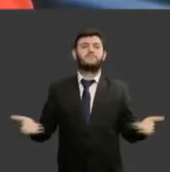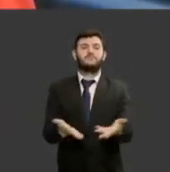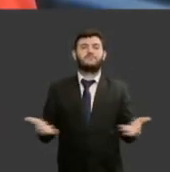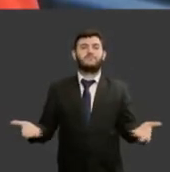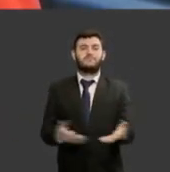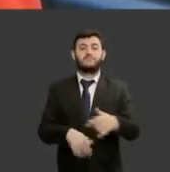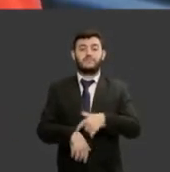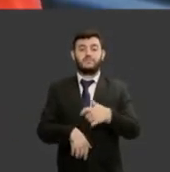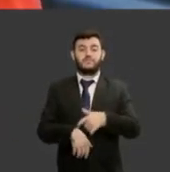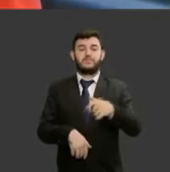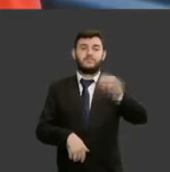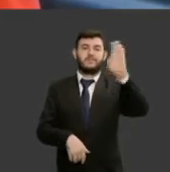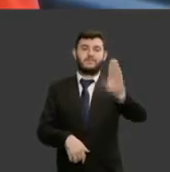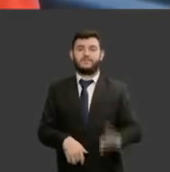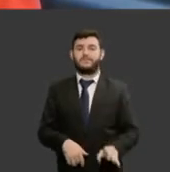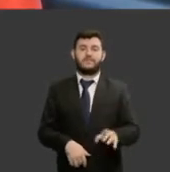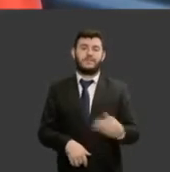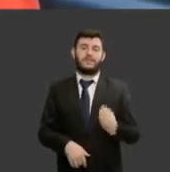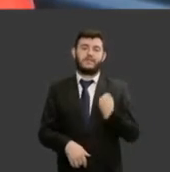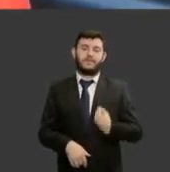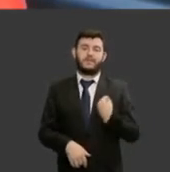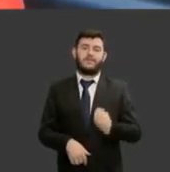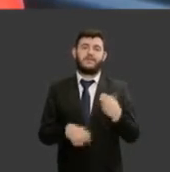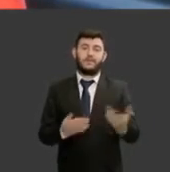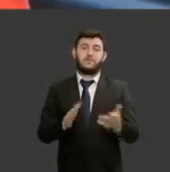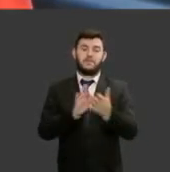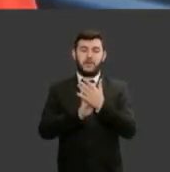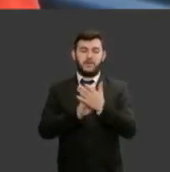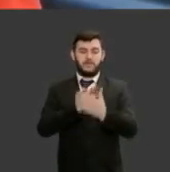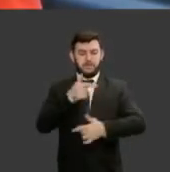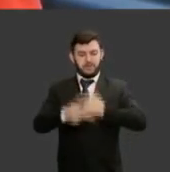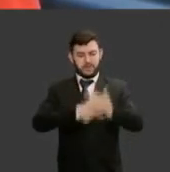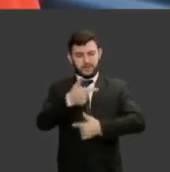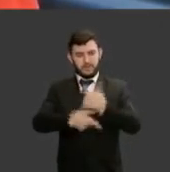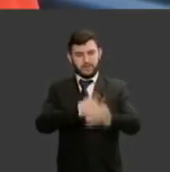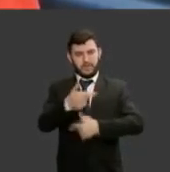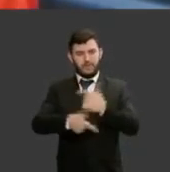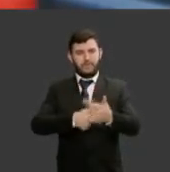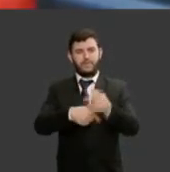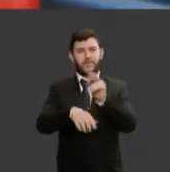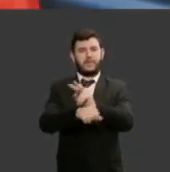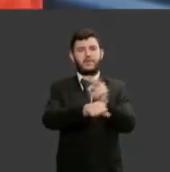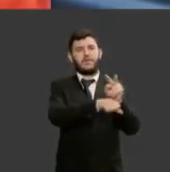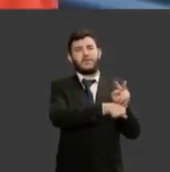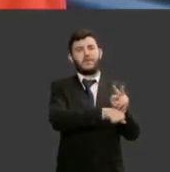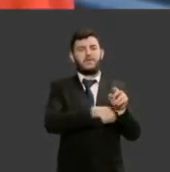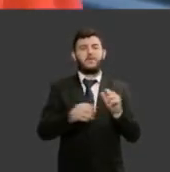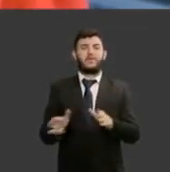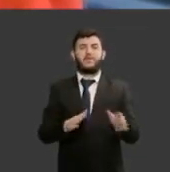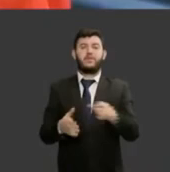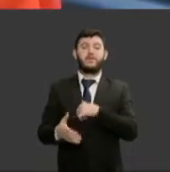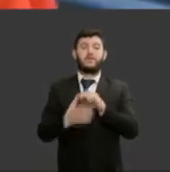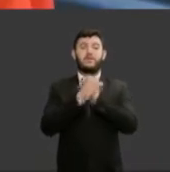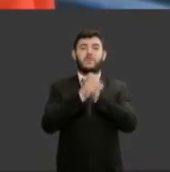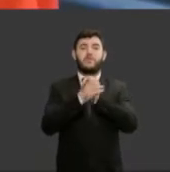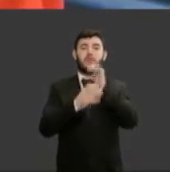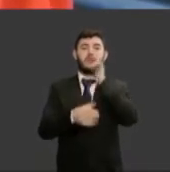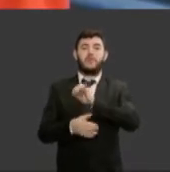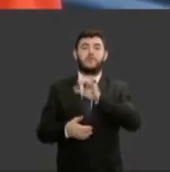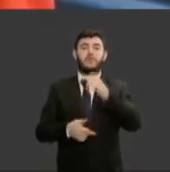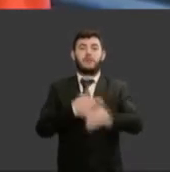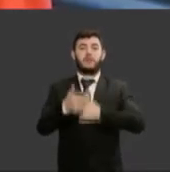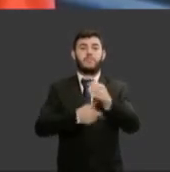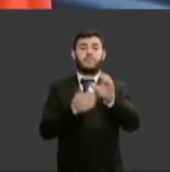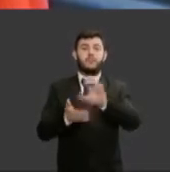passando parabéns pela realização e pelos cuidados que vem tendo queria cumprimentar ainda a conselheira do Conselho Nacional de Justiça doutora